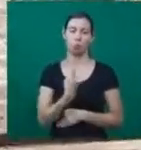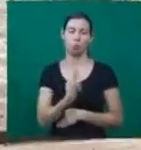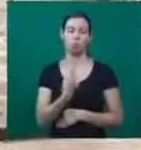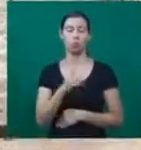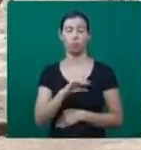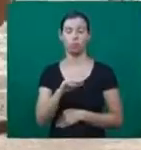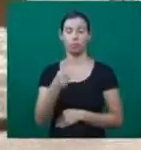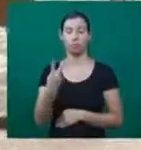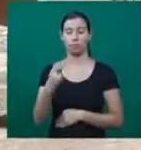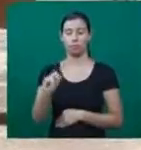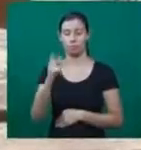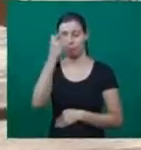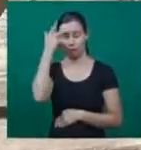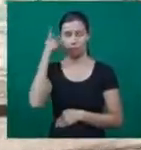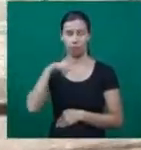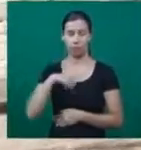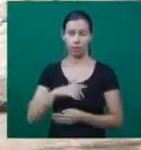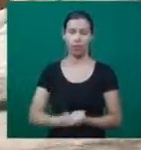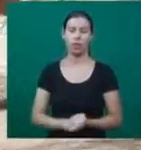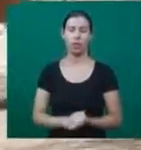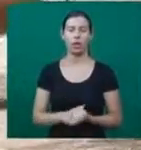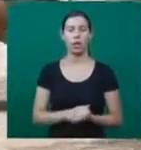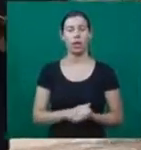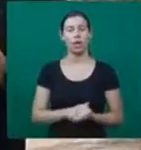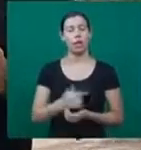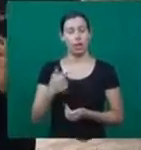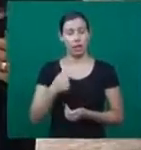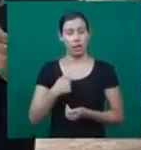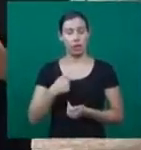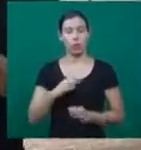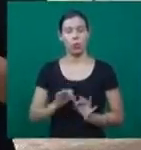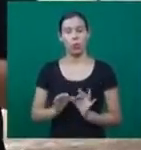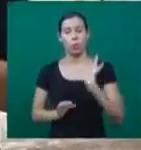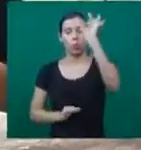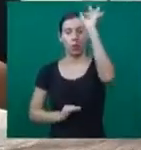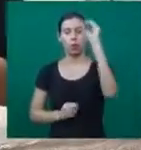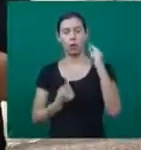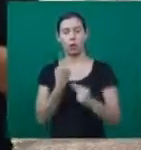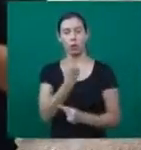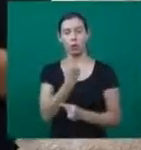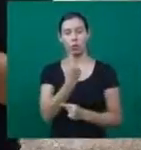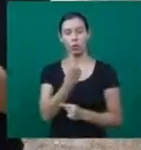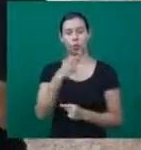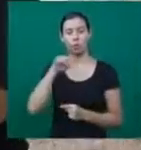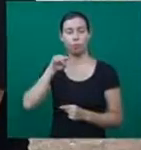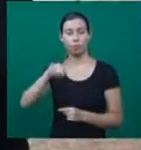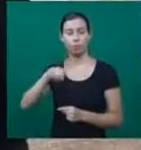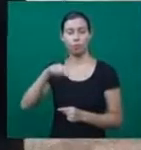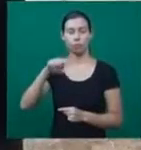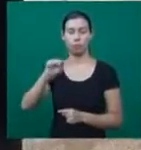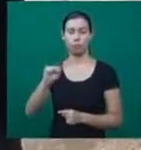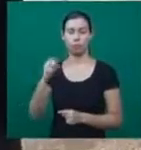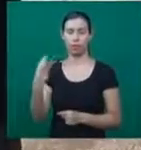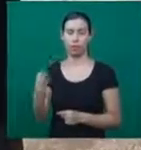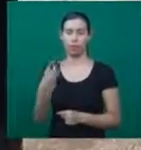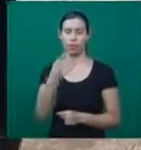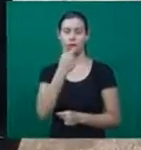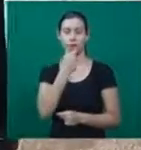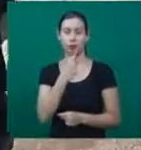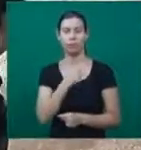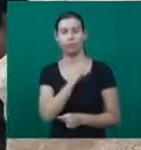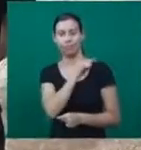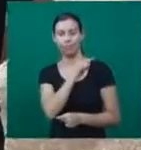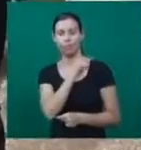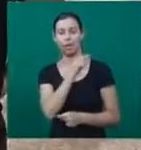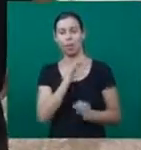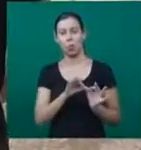1,83m de altura. Posso ser considerado alto, mas nada perto do Fernandinho. Fernandinho, qual é a sua